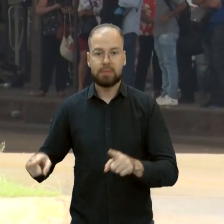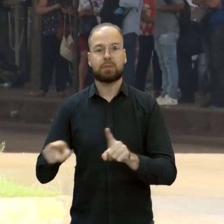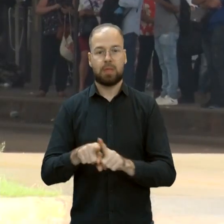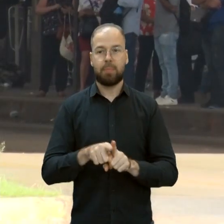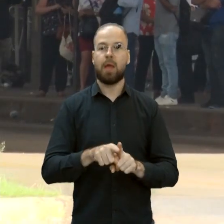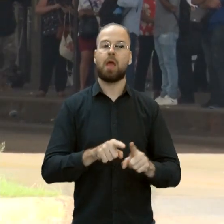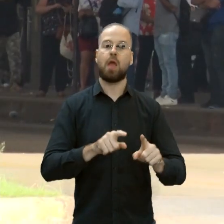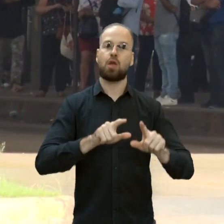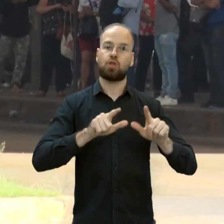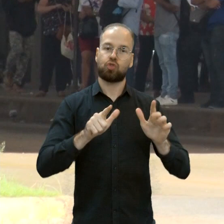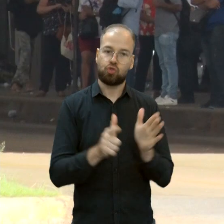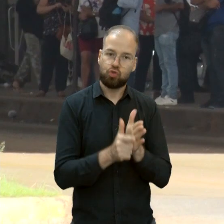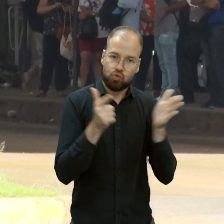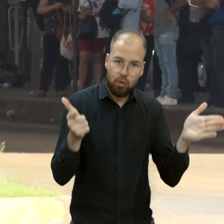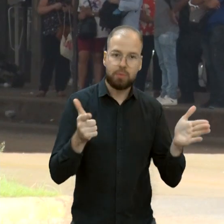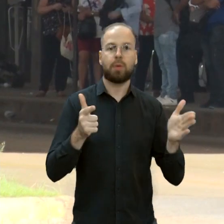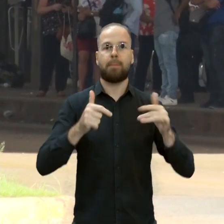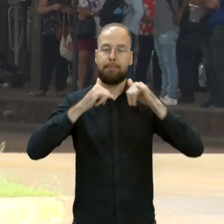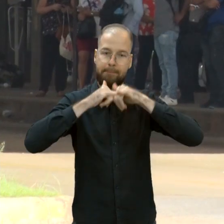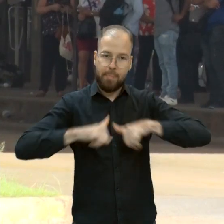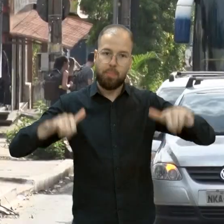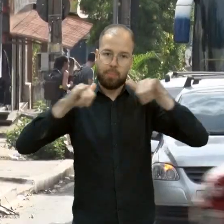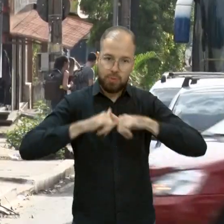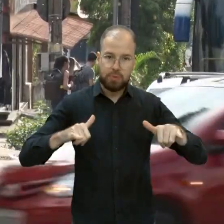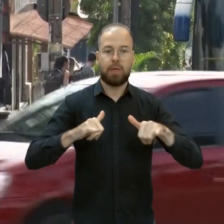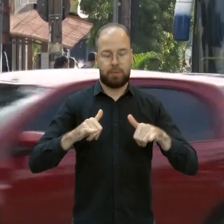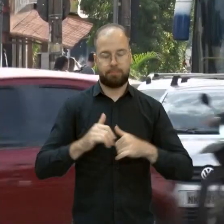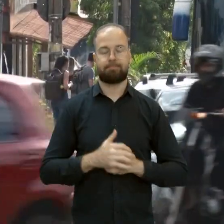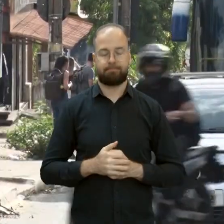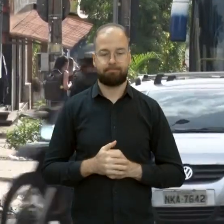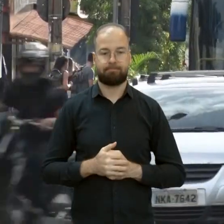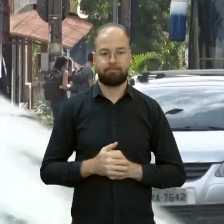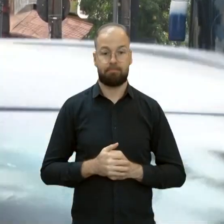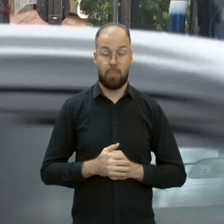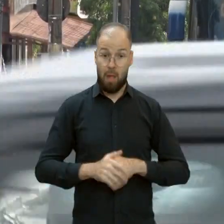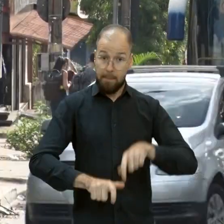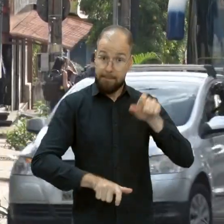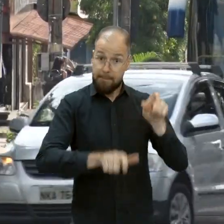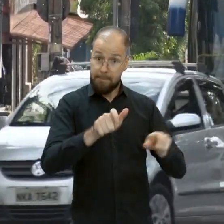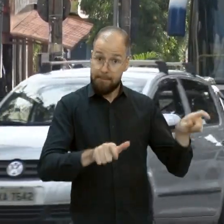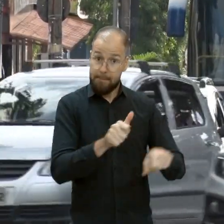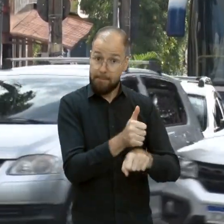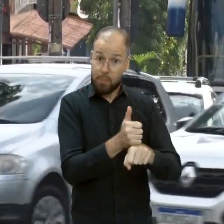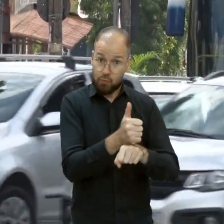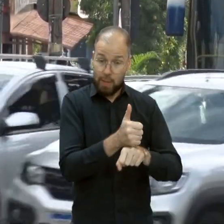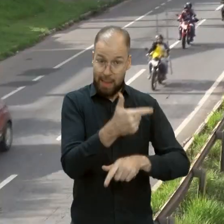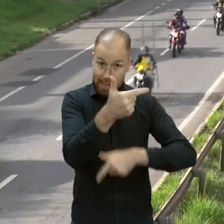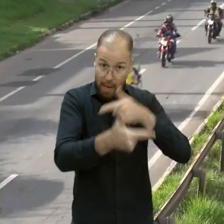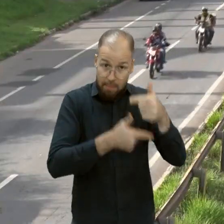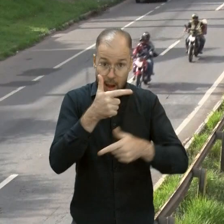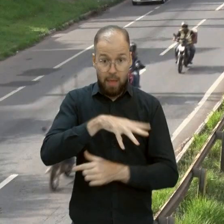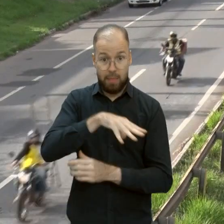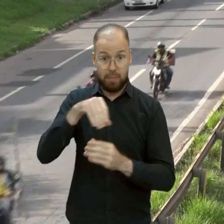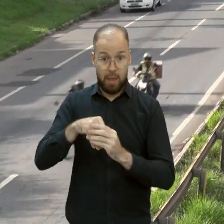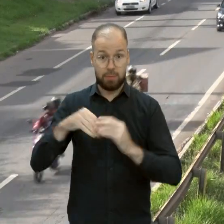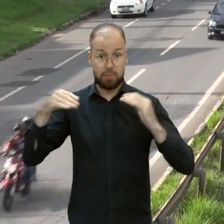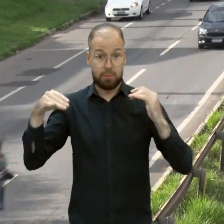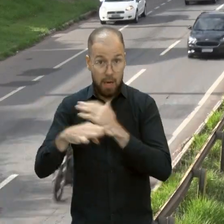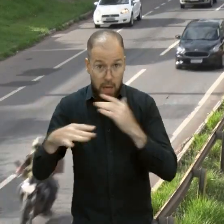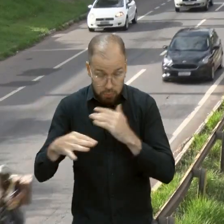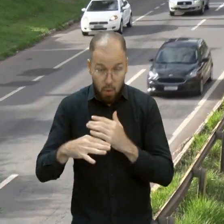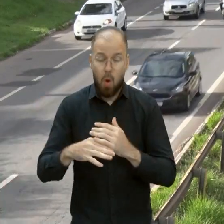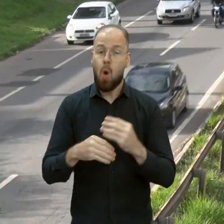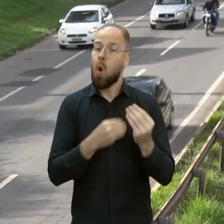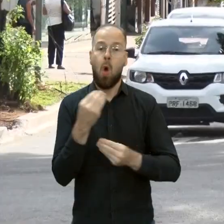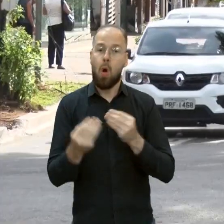jornalismo, publicidade, para pensar as campanhas. Para qualificar os profissionais que trabalham com o trânsito, será construída uma